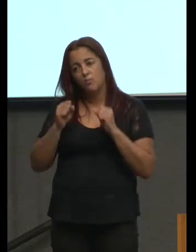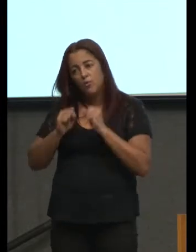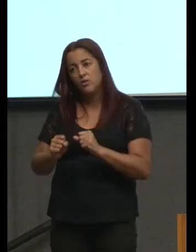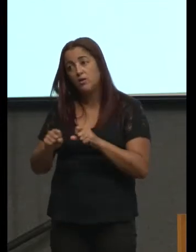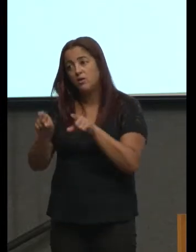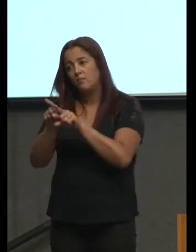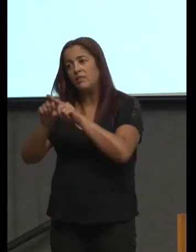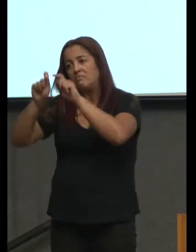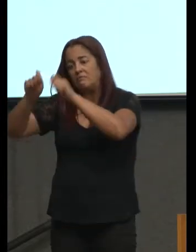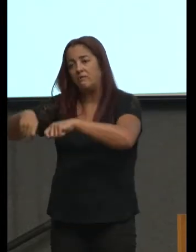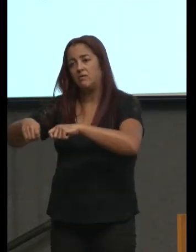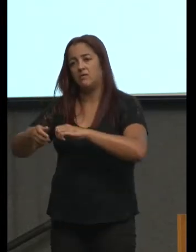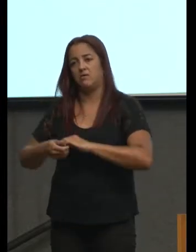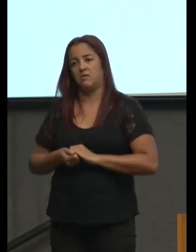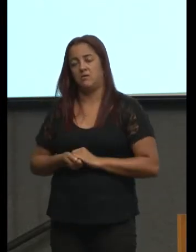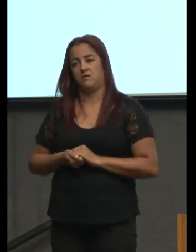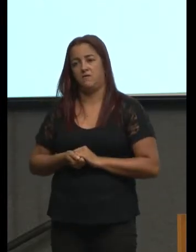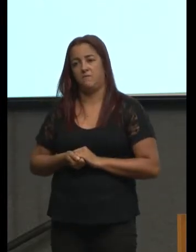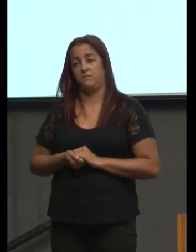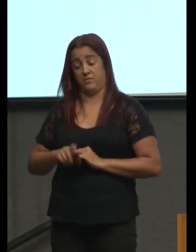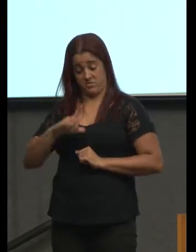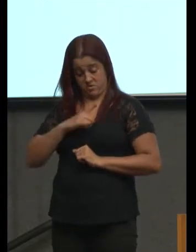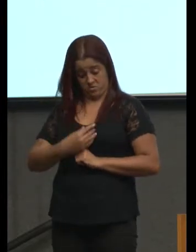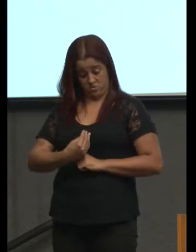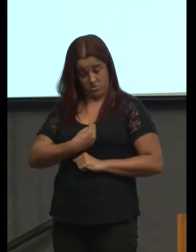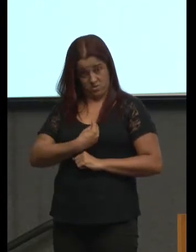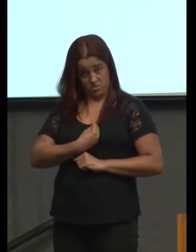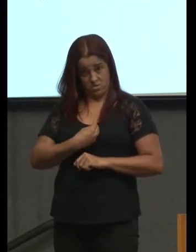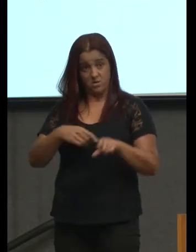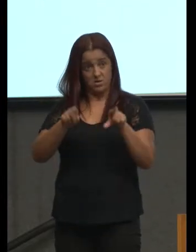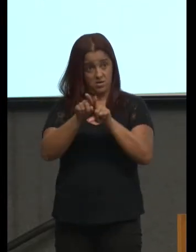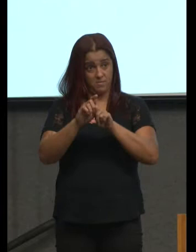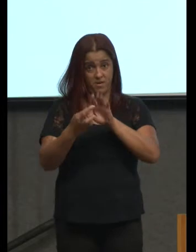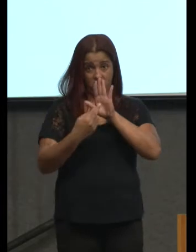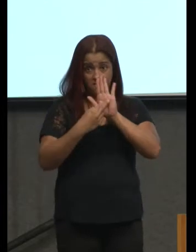ser entre um presente e uma referência